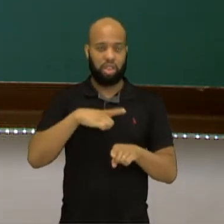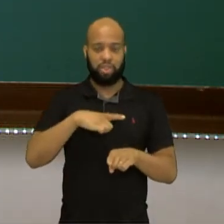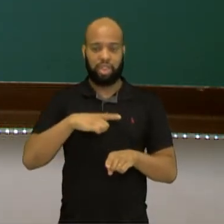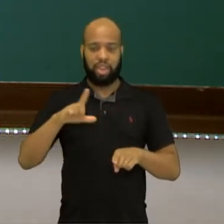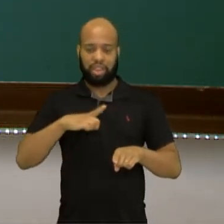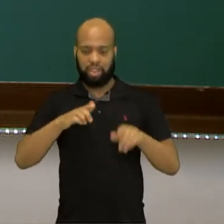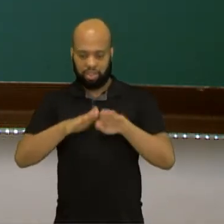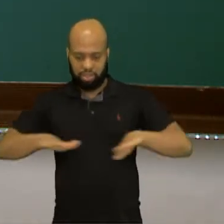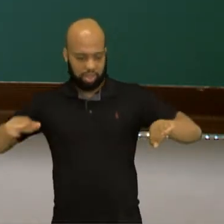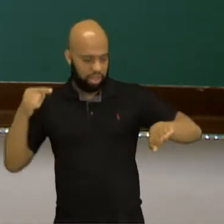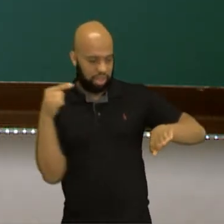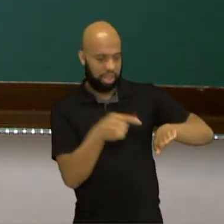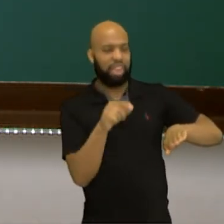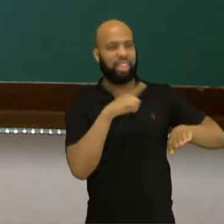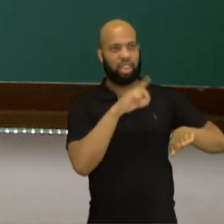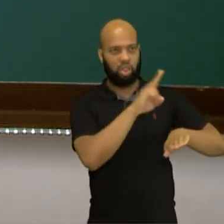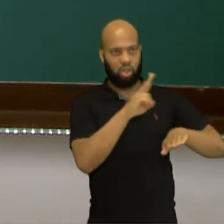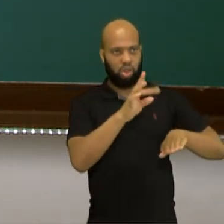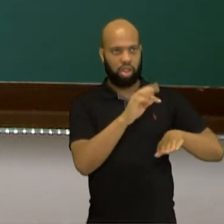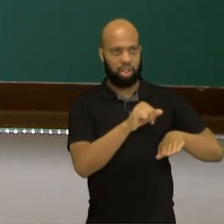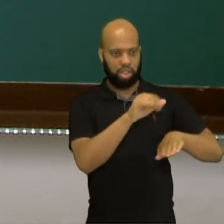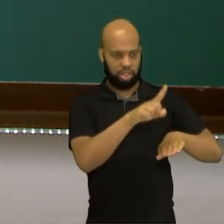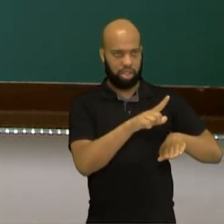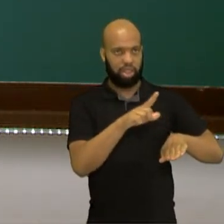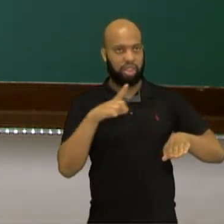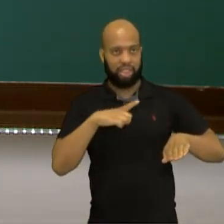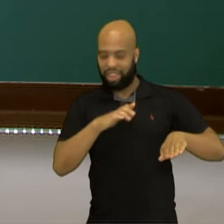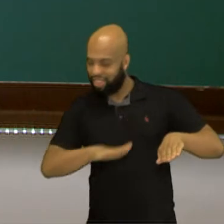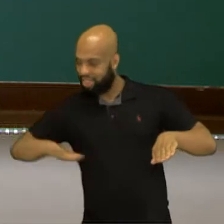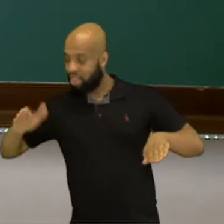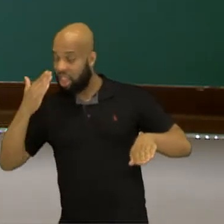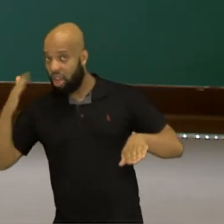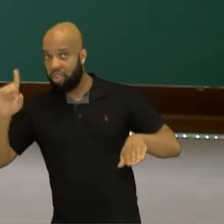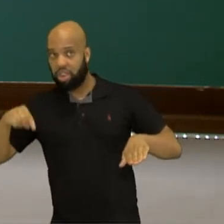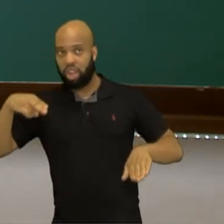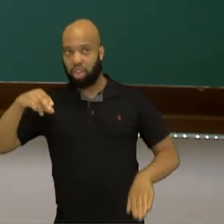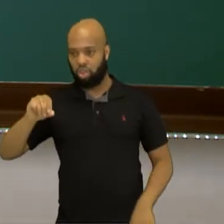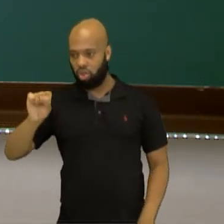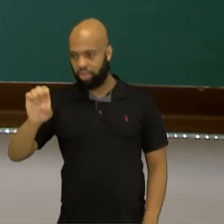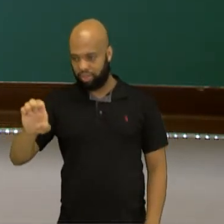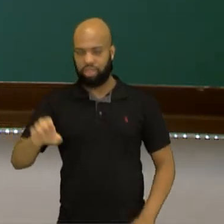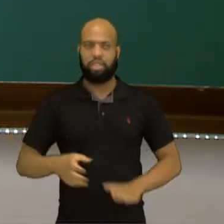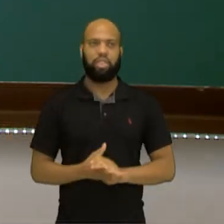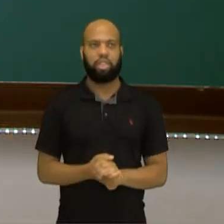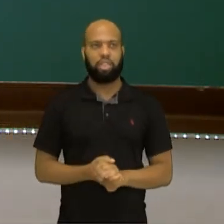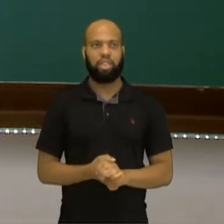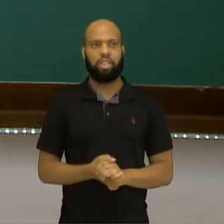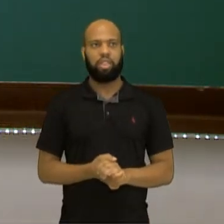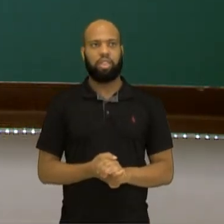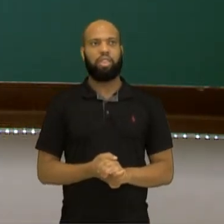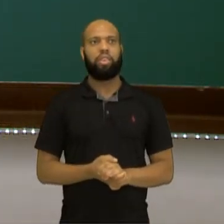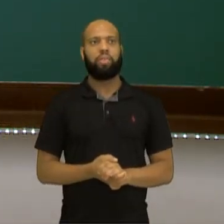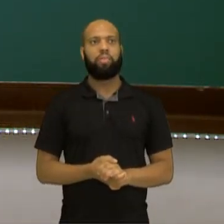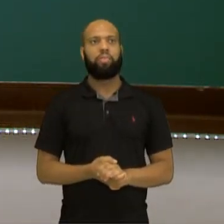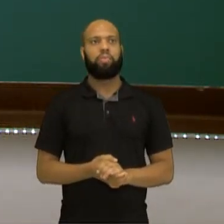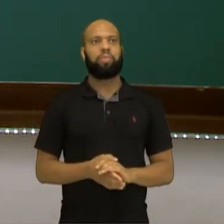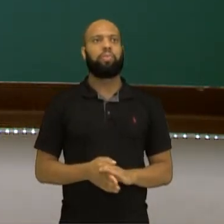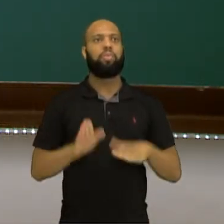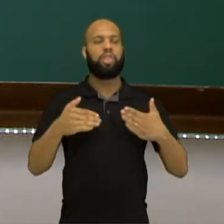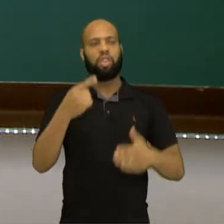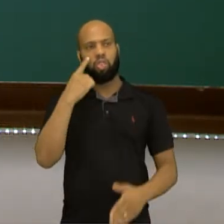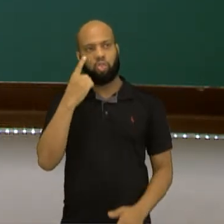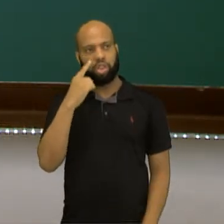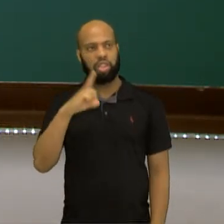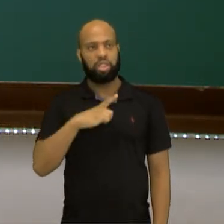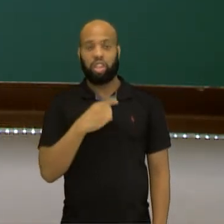trás é conhecida como tile e a frente o nose, né? Que é a parte da frente do skate, do shape. E aqui eu trouxe